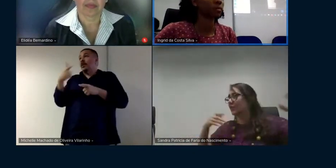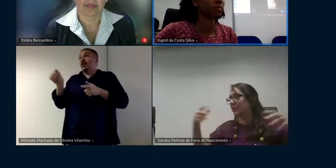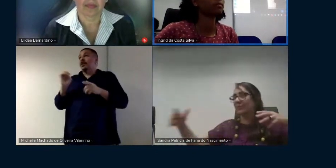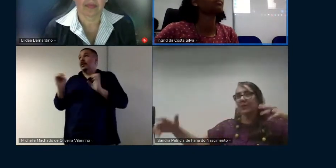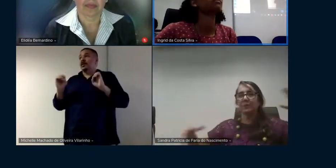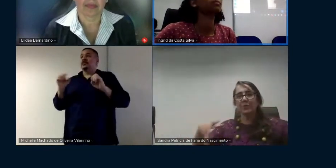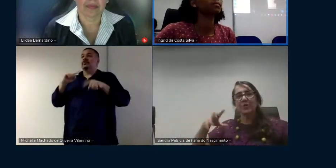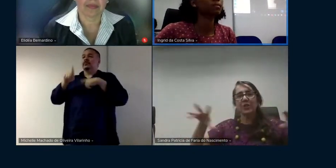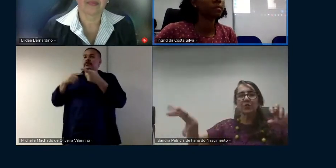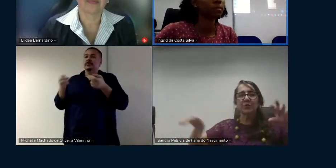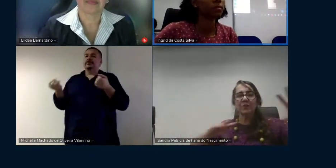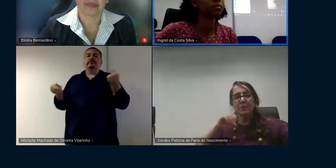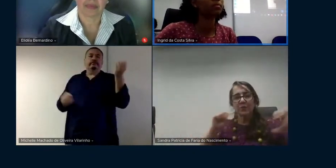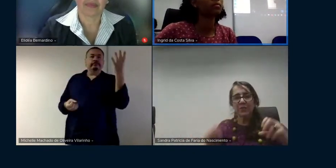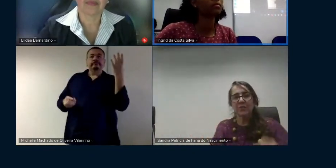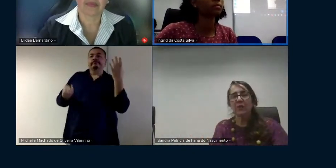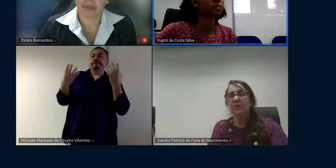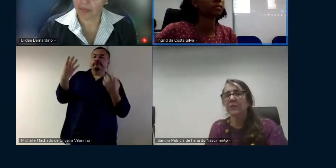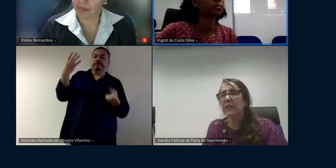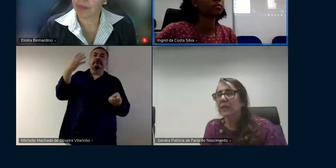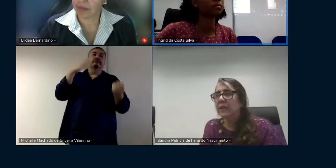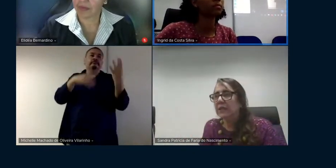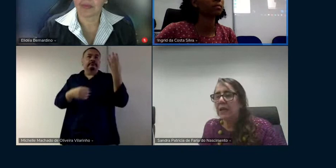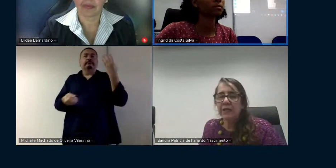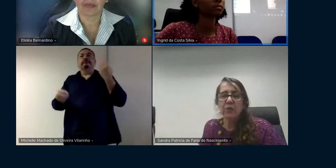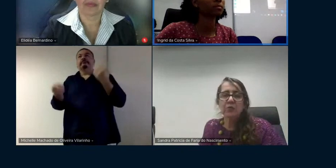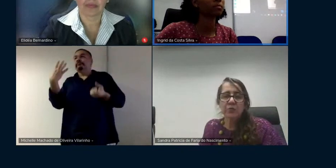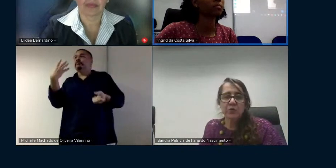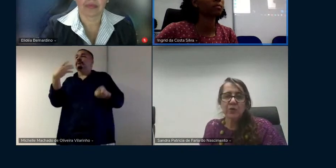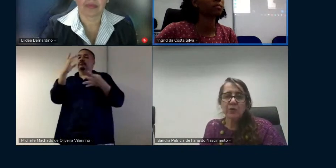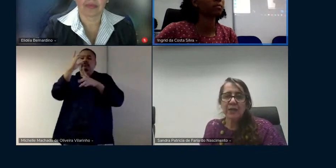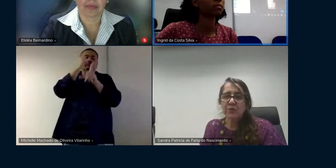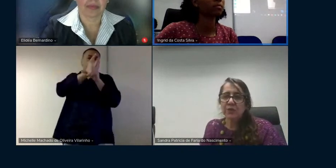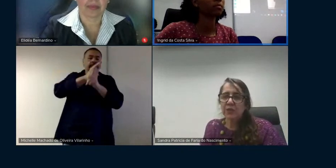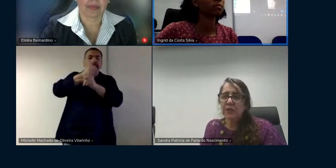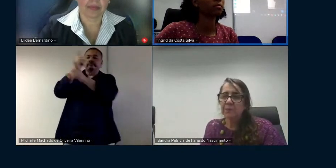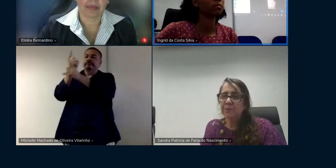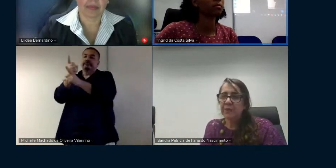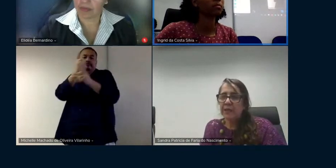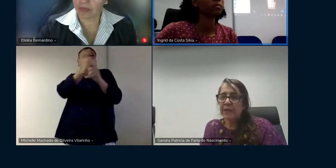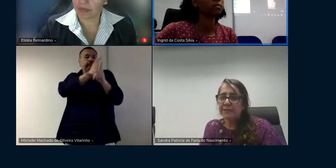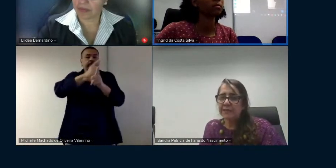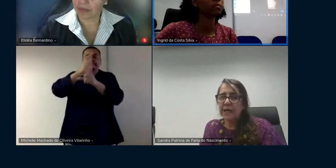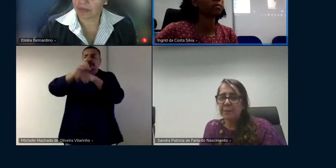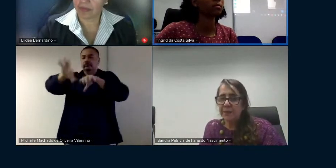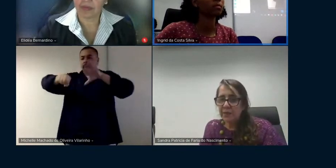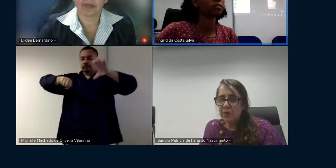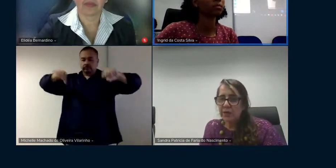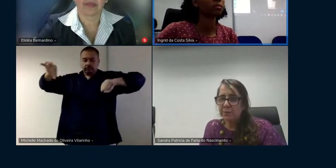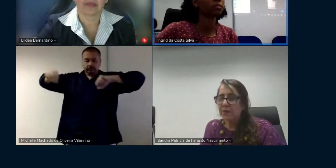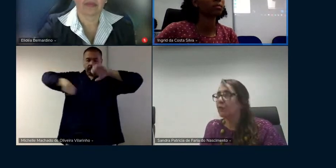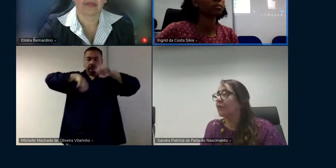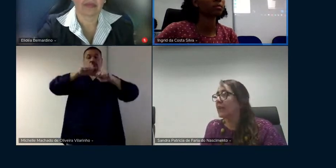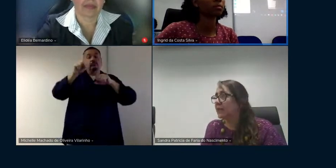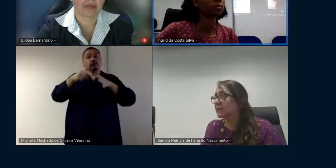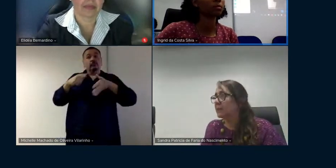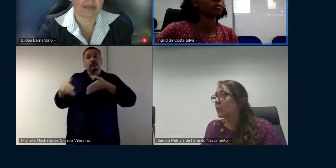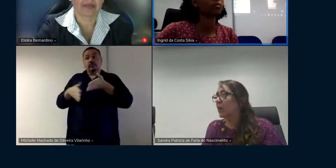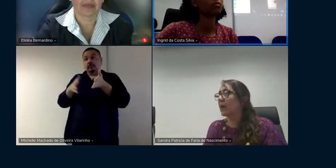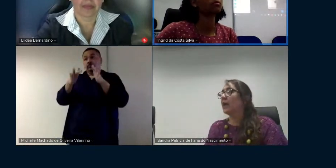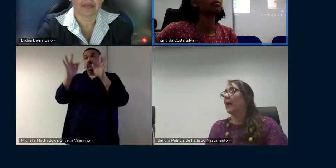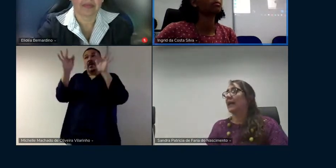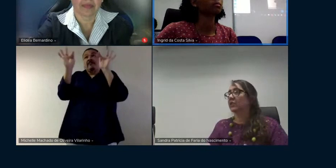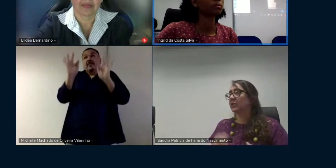repente as coisas foram puxando uma foi puxando a outra e ela encontrou e eu acho que esse caminho é um caminho